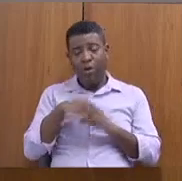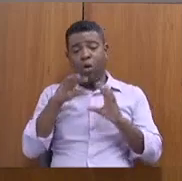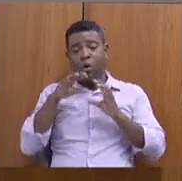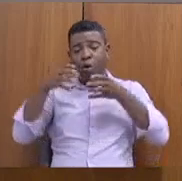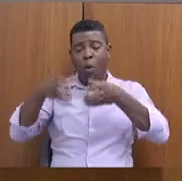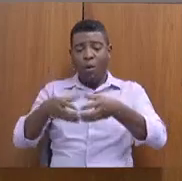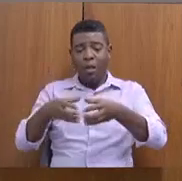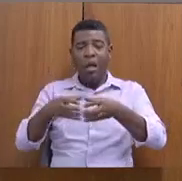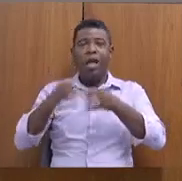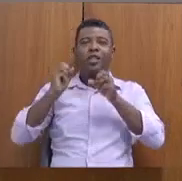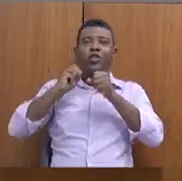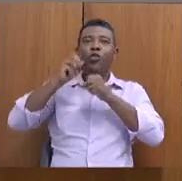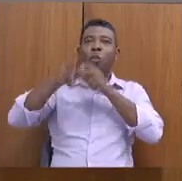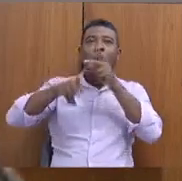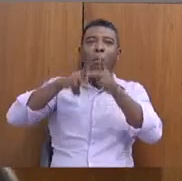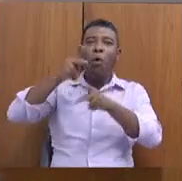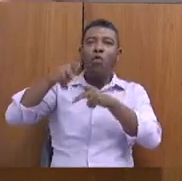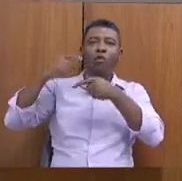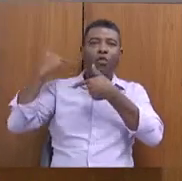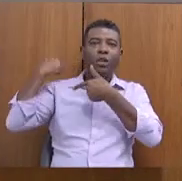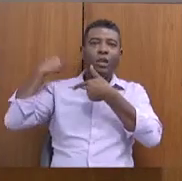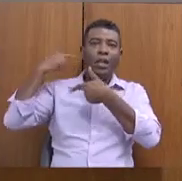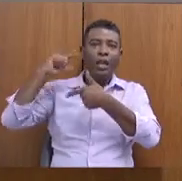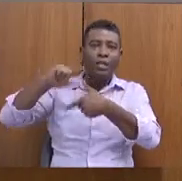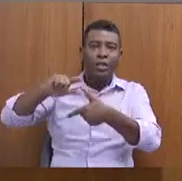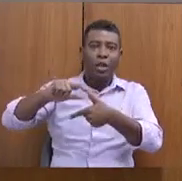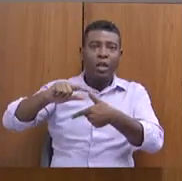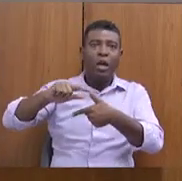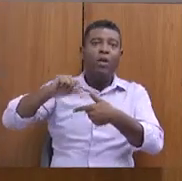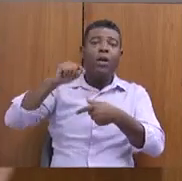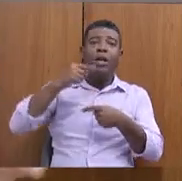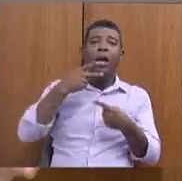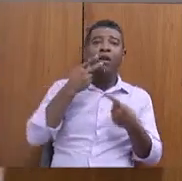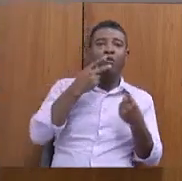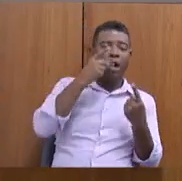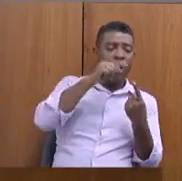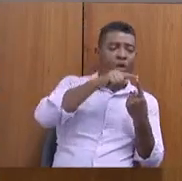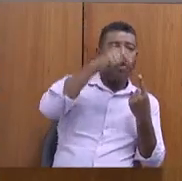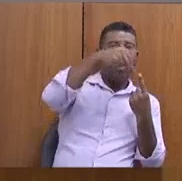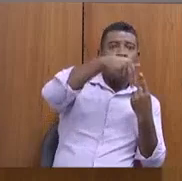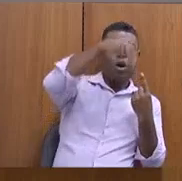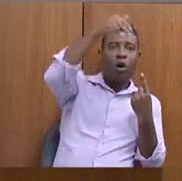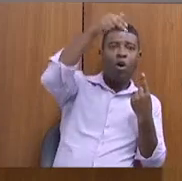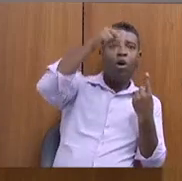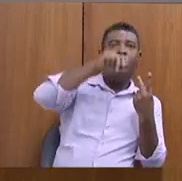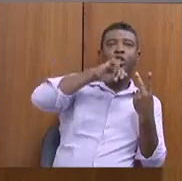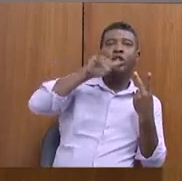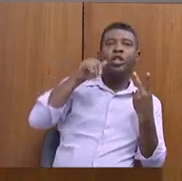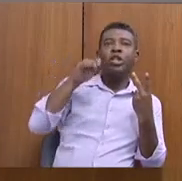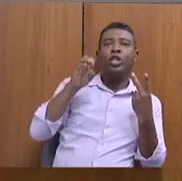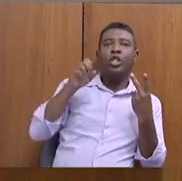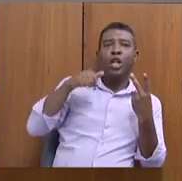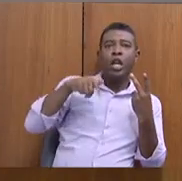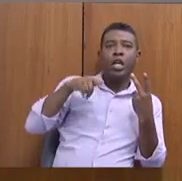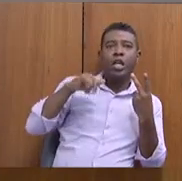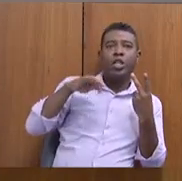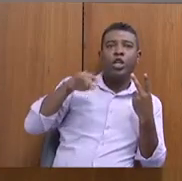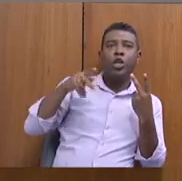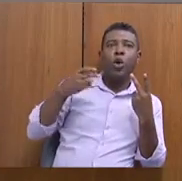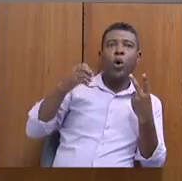e, quando eu falo do projeto Percursos Gerais que está a norte, de Equitinho e Munho, além de Quilambolas, tem toda a questão indígena também.